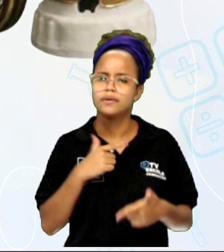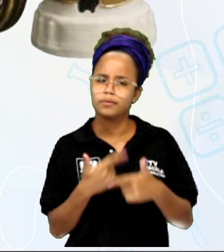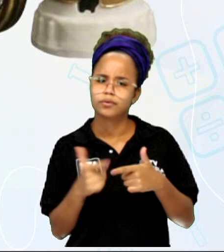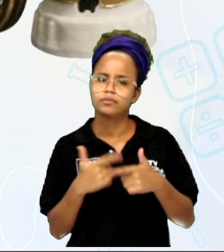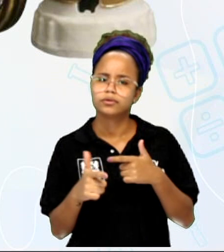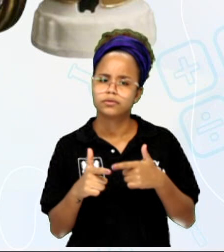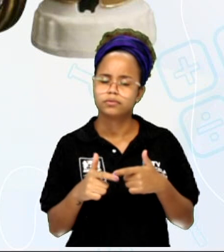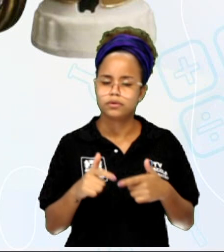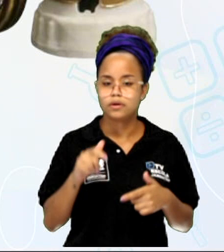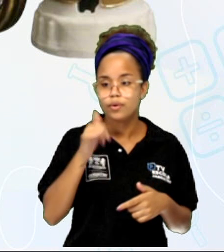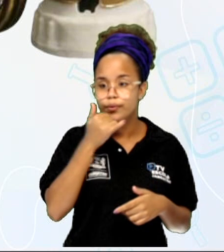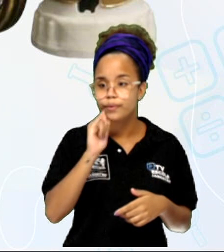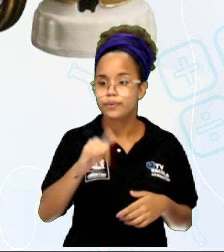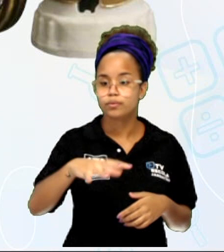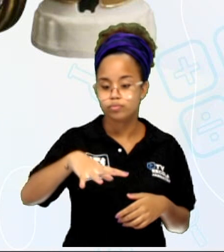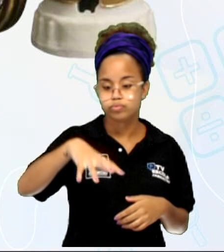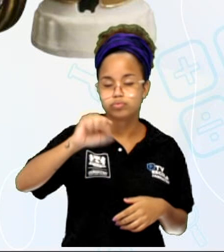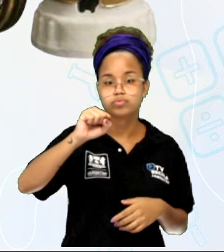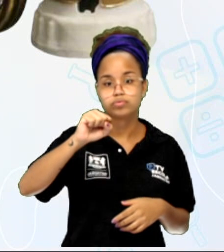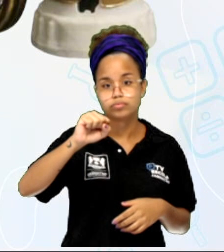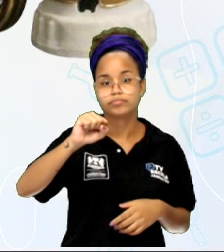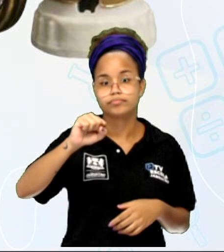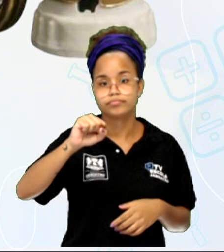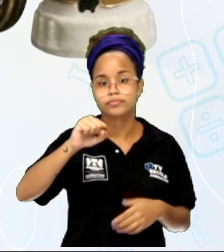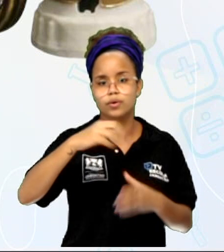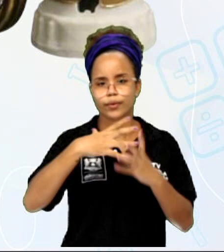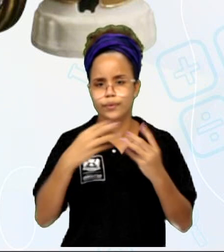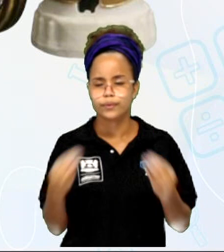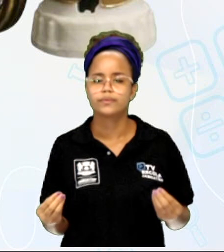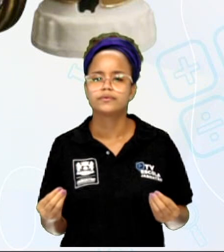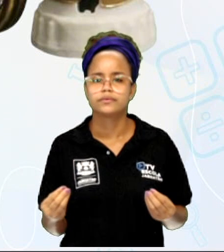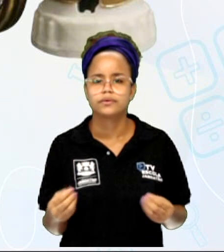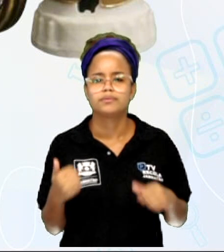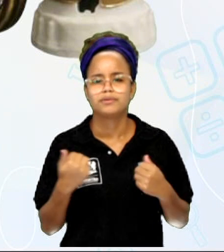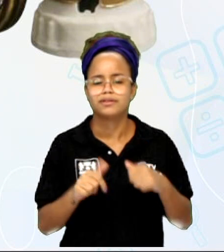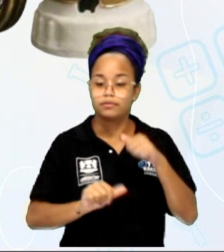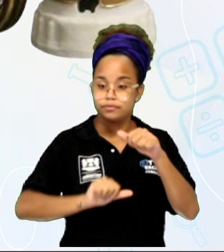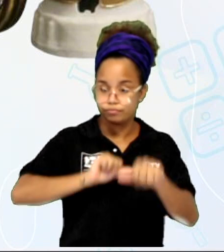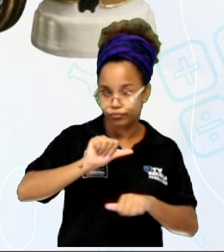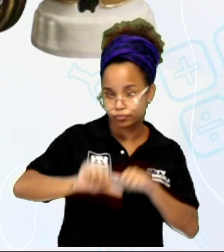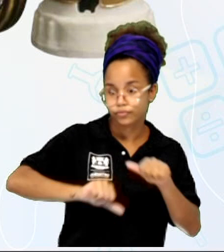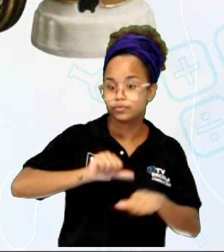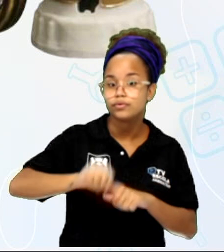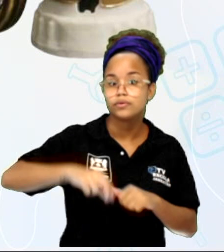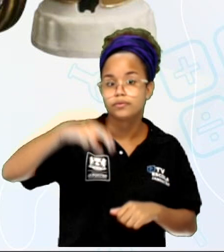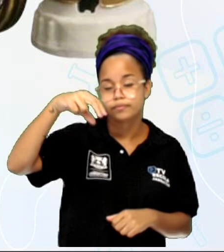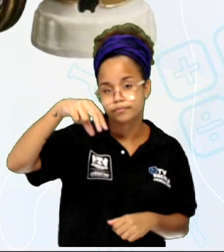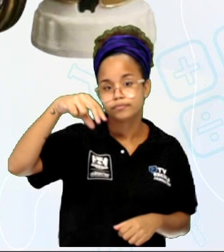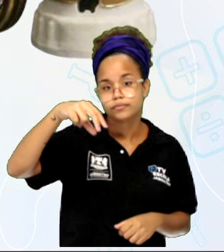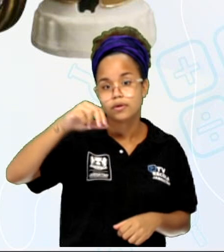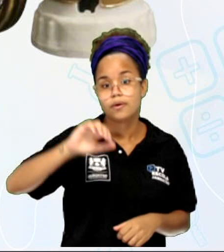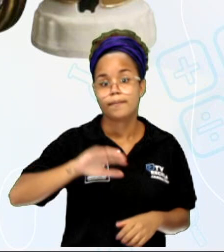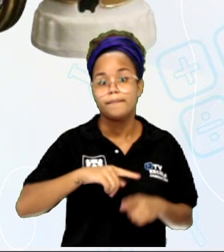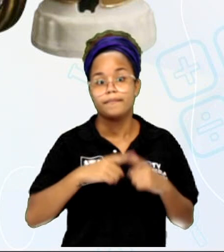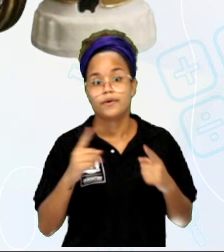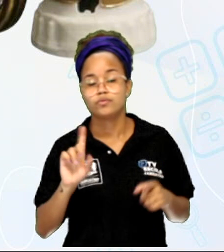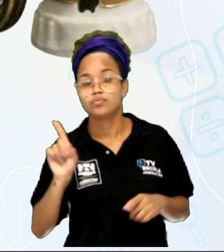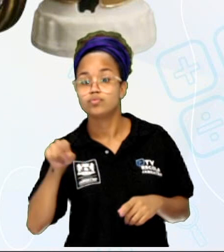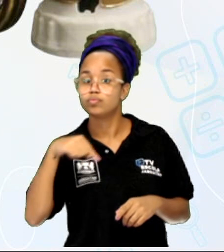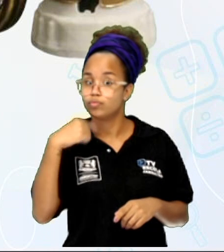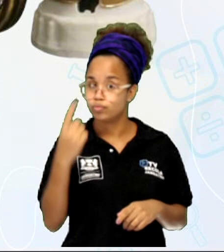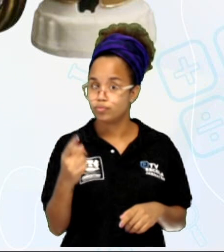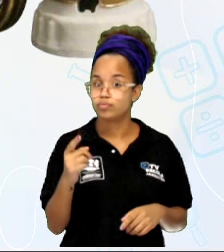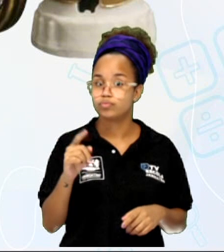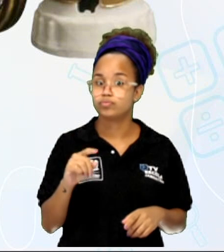a rede elétrica se desligava, o fuzil queimava, né, e você teria que trocar o fusível. O disjuntor, ele só é mais moderno,